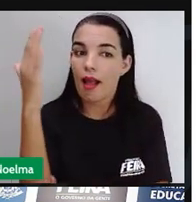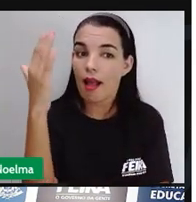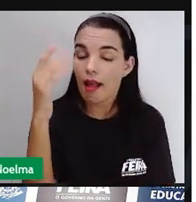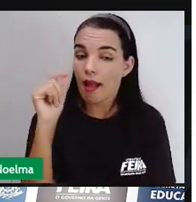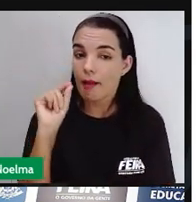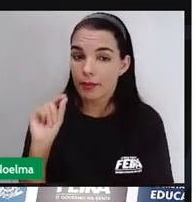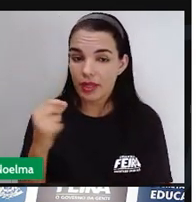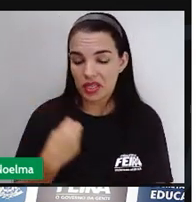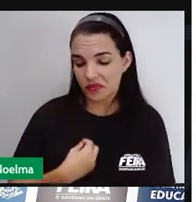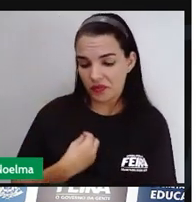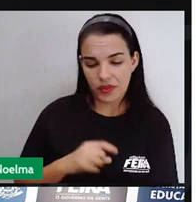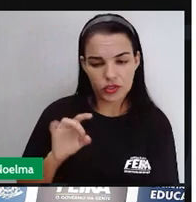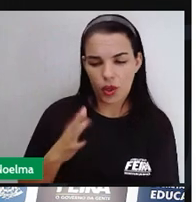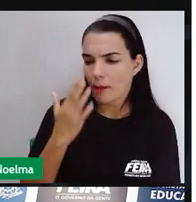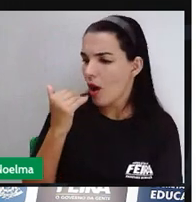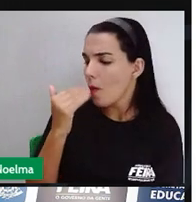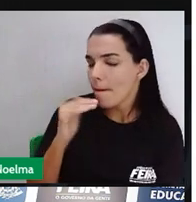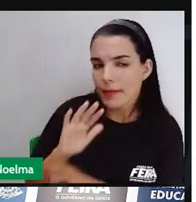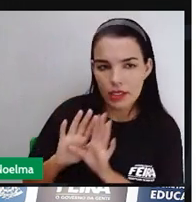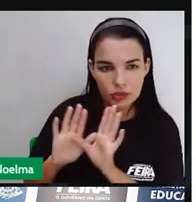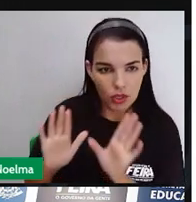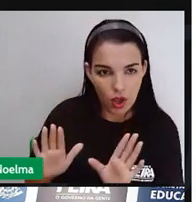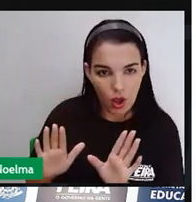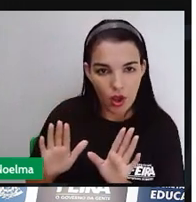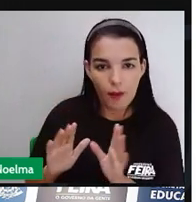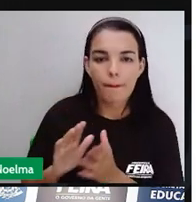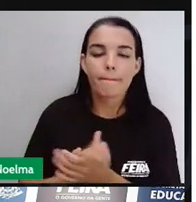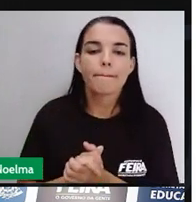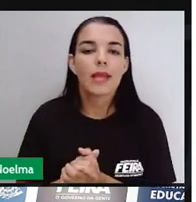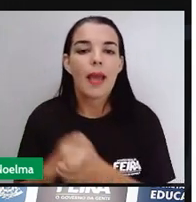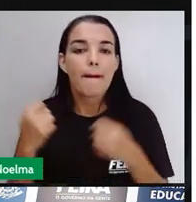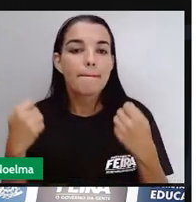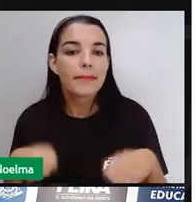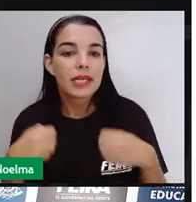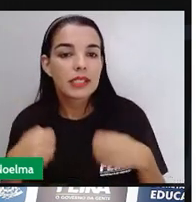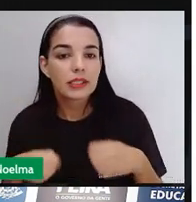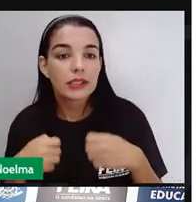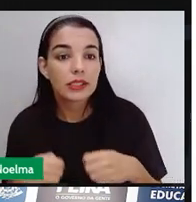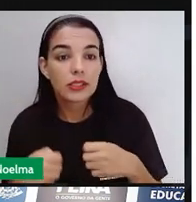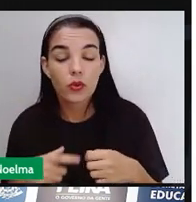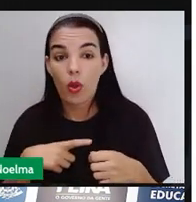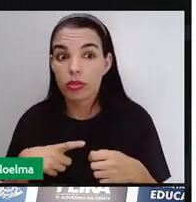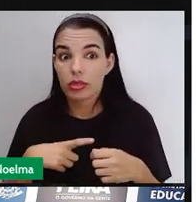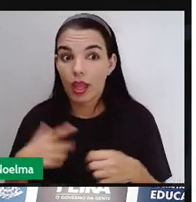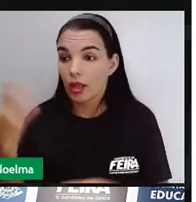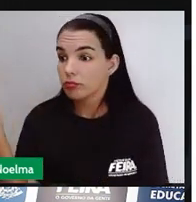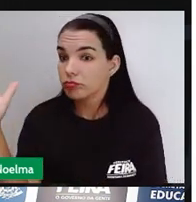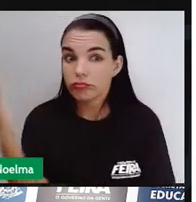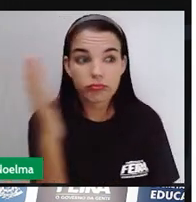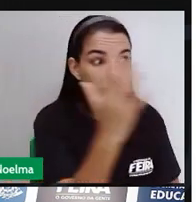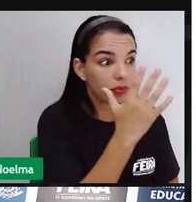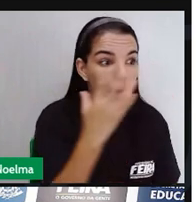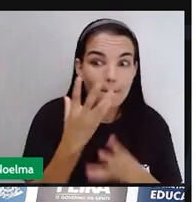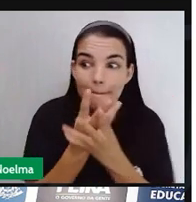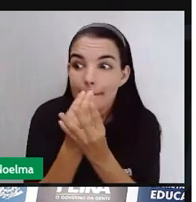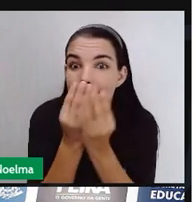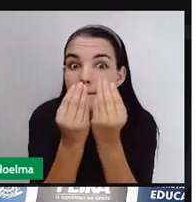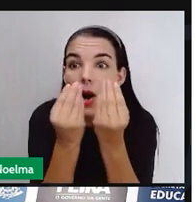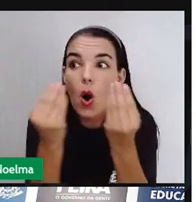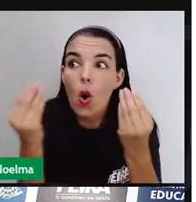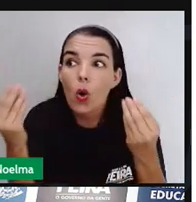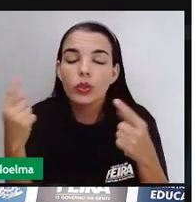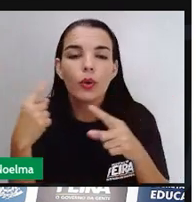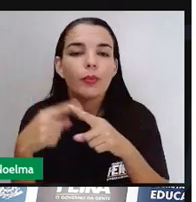plantavam para poderem se alimentarem, sobreviviam da caça, da pesca, agora era preciso cultivar produtos em grande